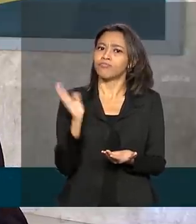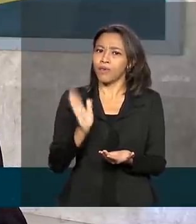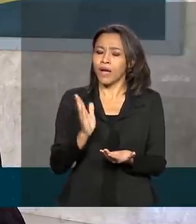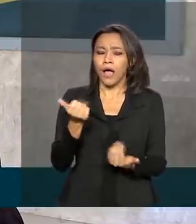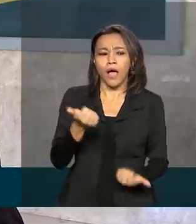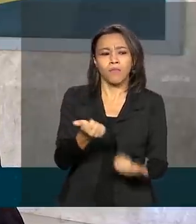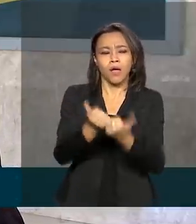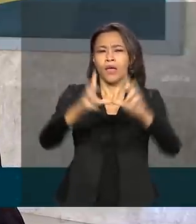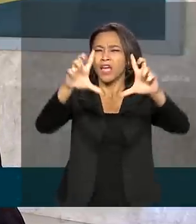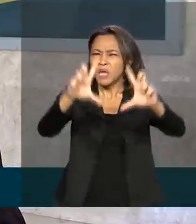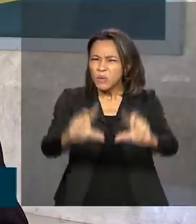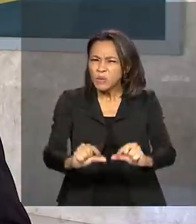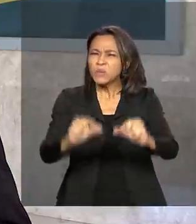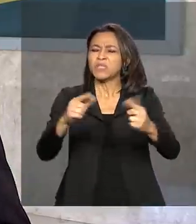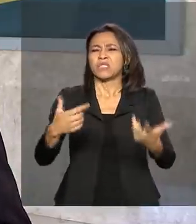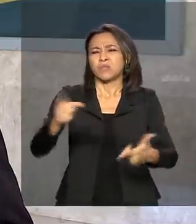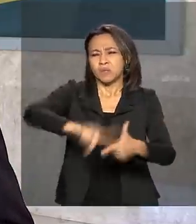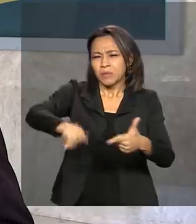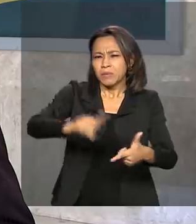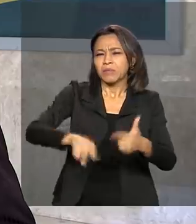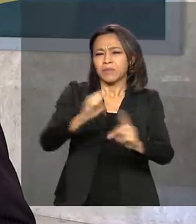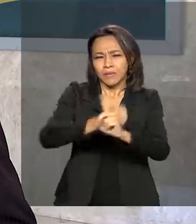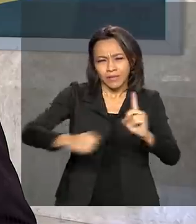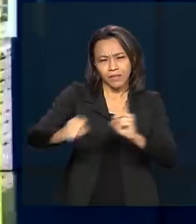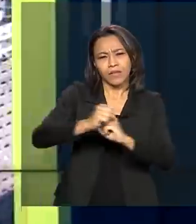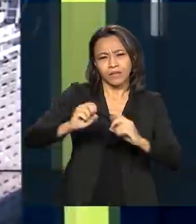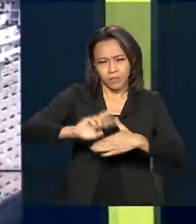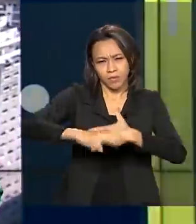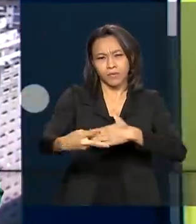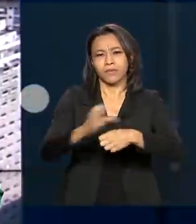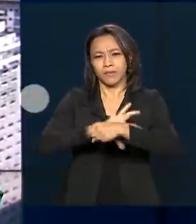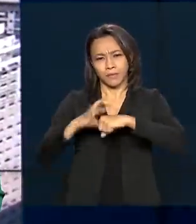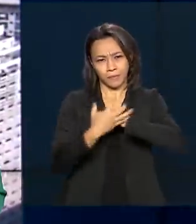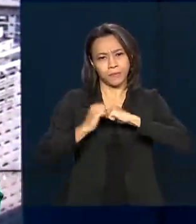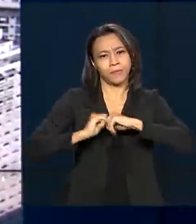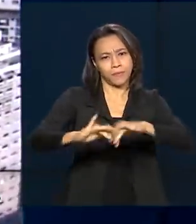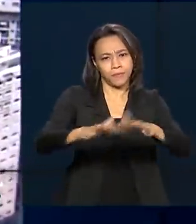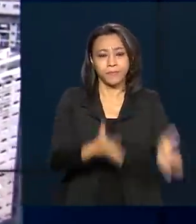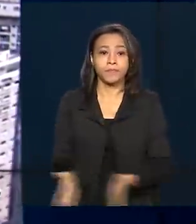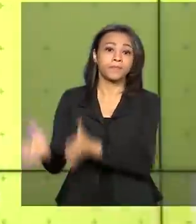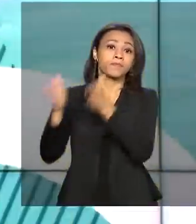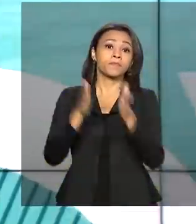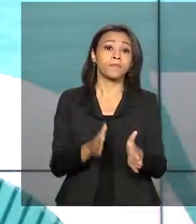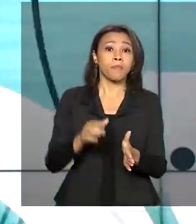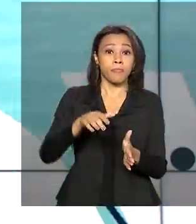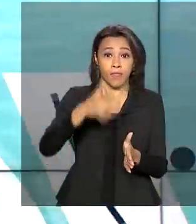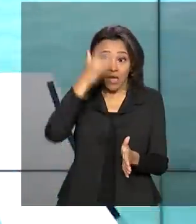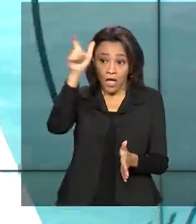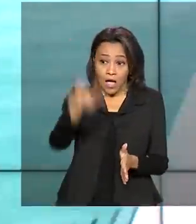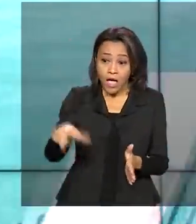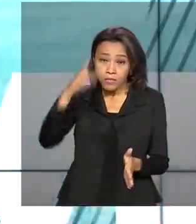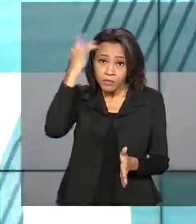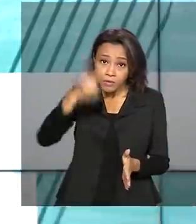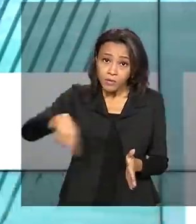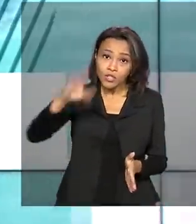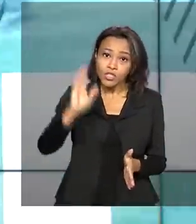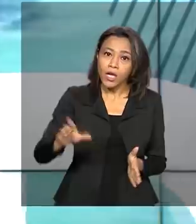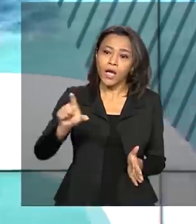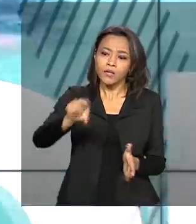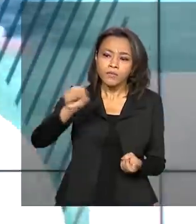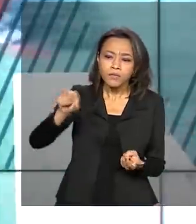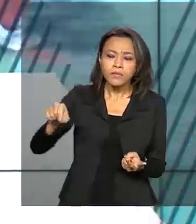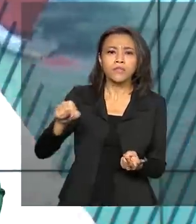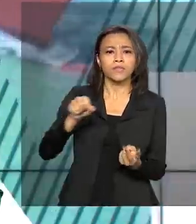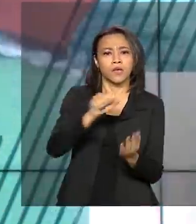sociais e econômicos da pandemia do novo coronavírus. Os candidatos pré-selecionados na lista de espera do